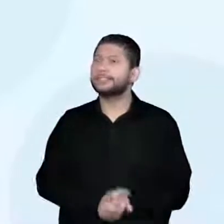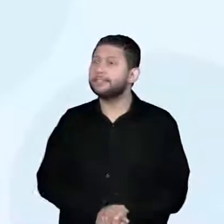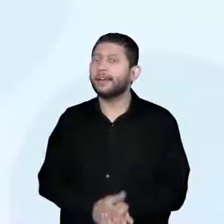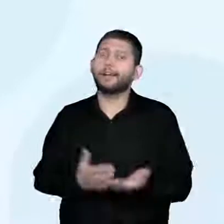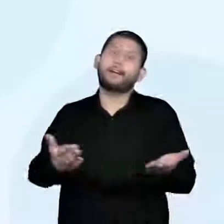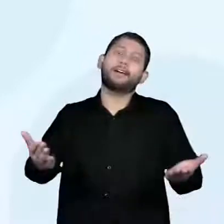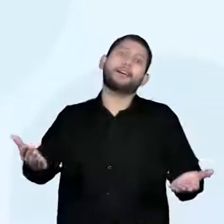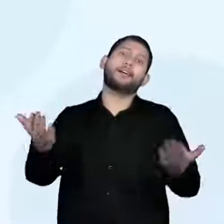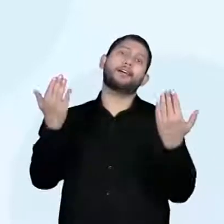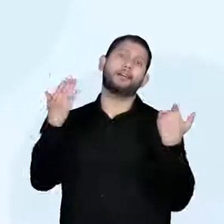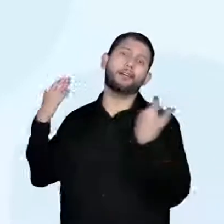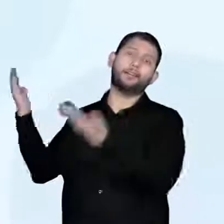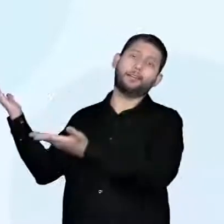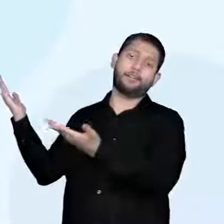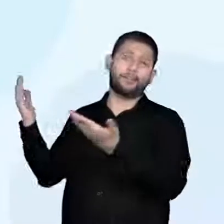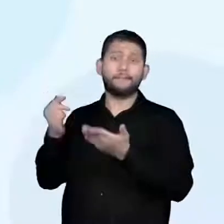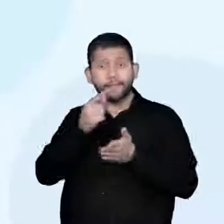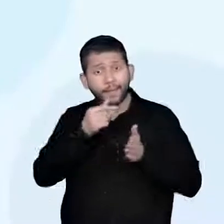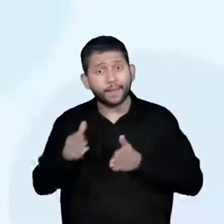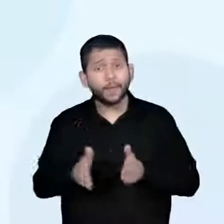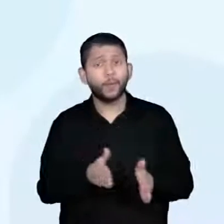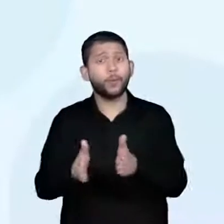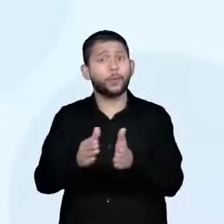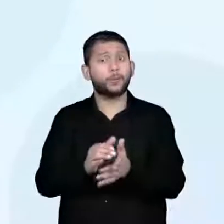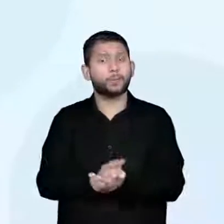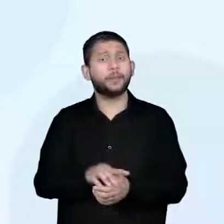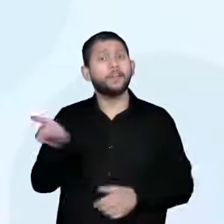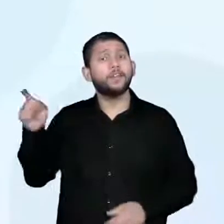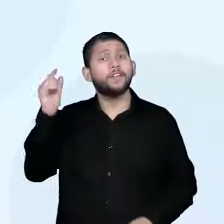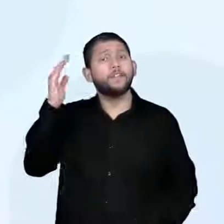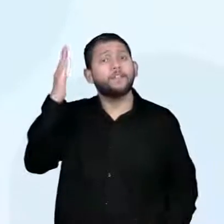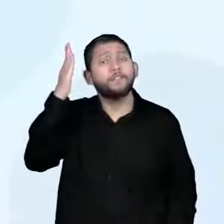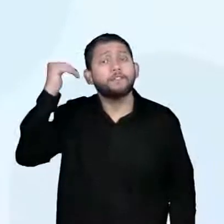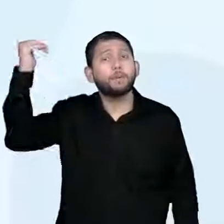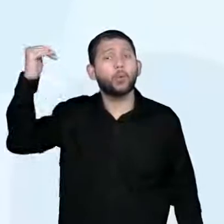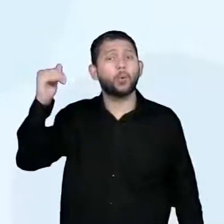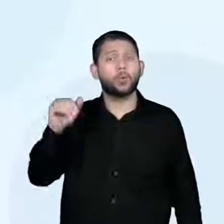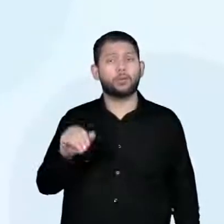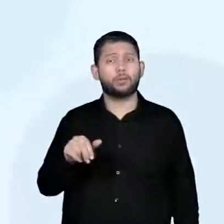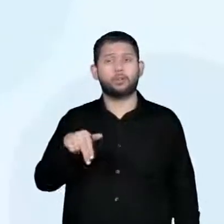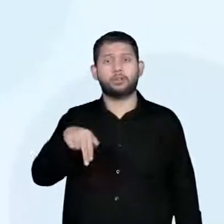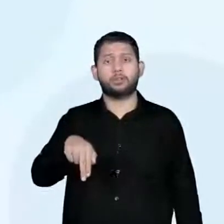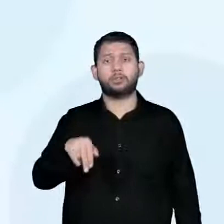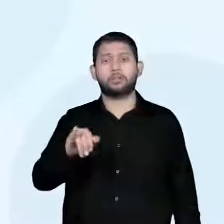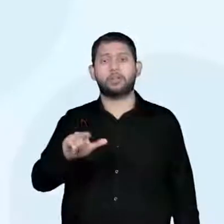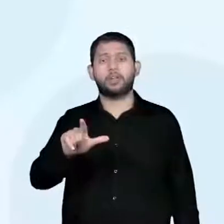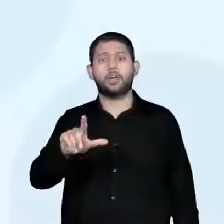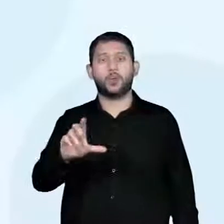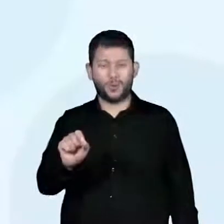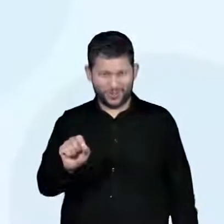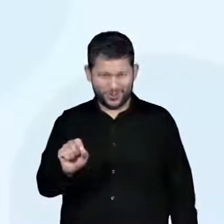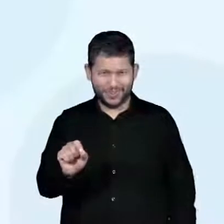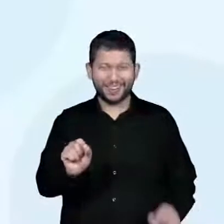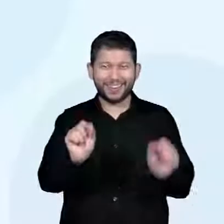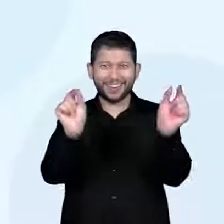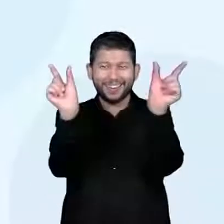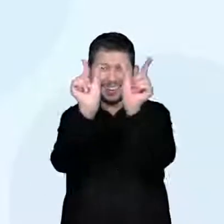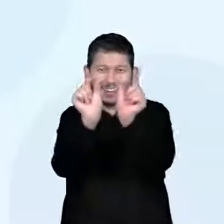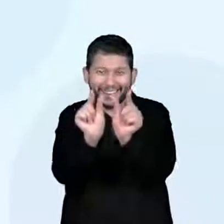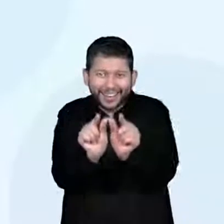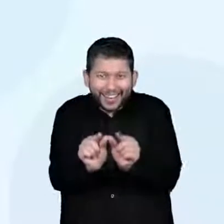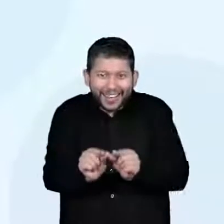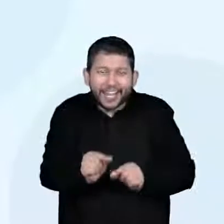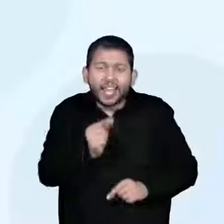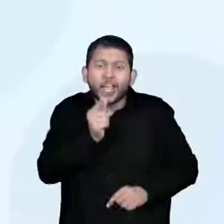Ah, o rio Nilo e a sua contribuição para a fixação das primeiras comunidades. Muito bem. Então, a gente começa a